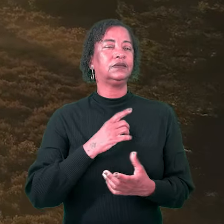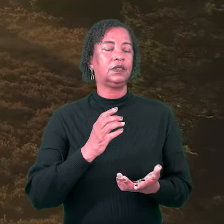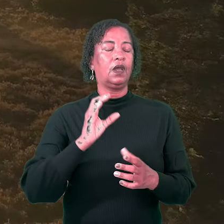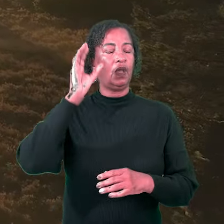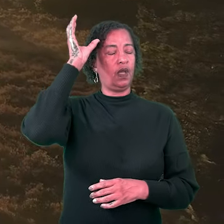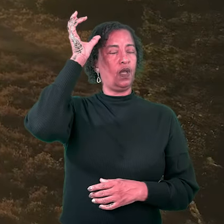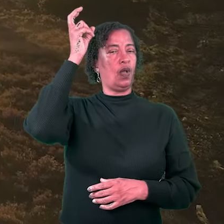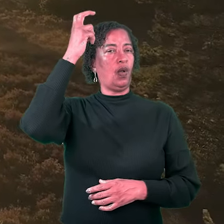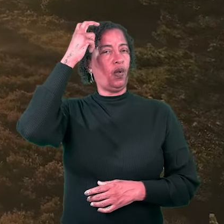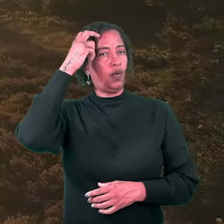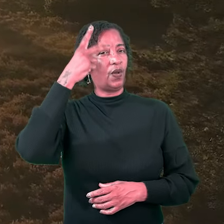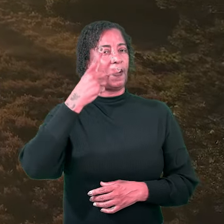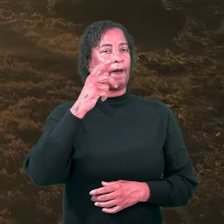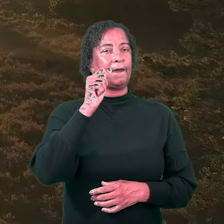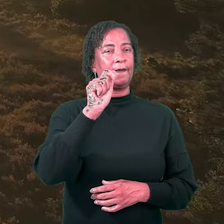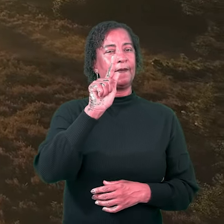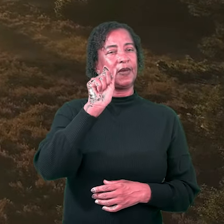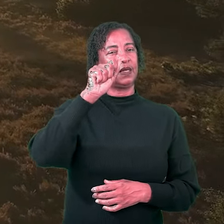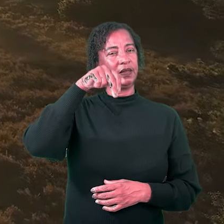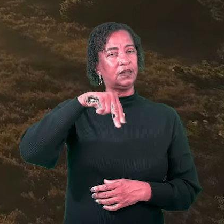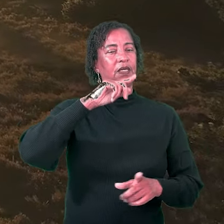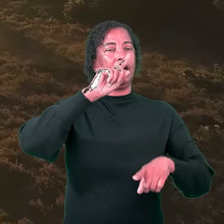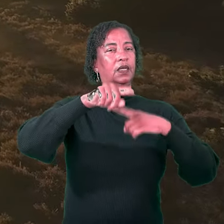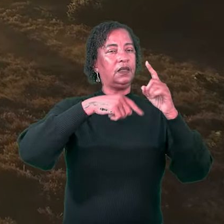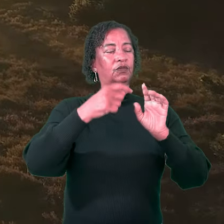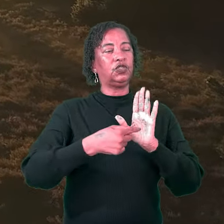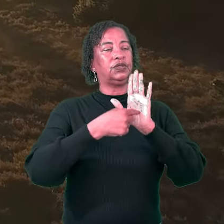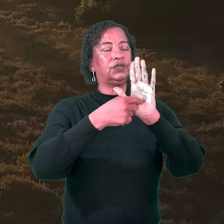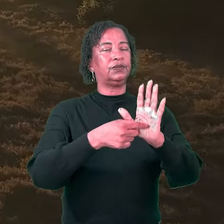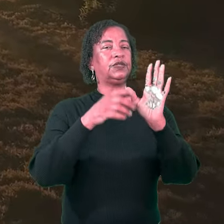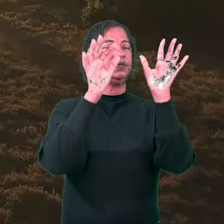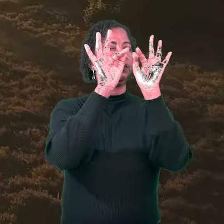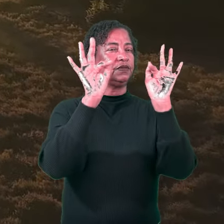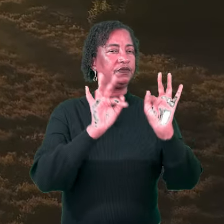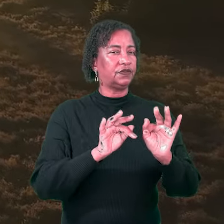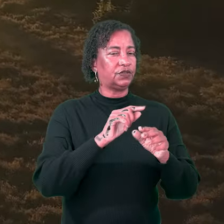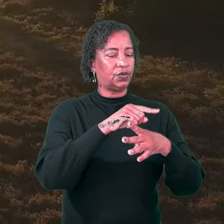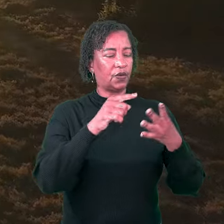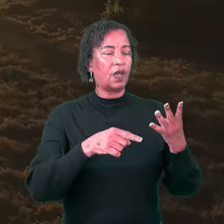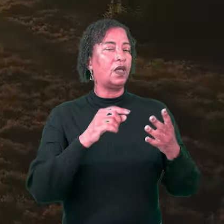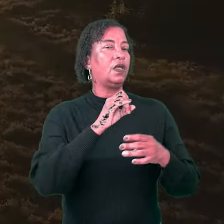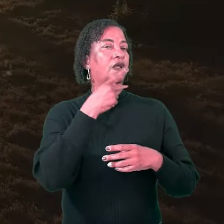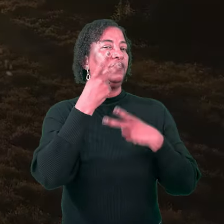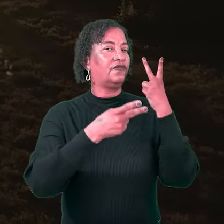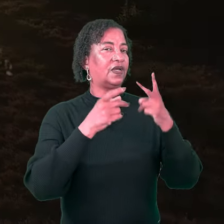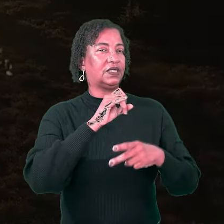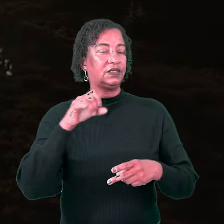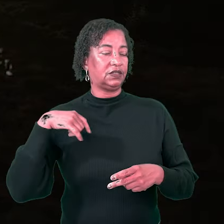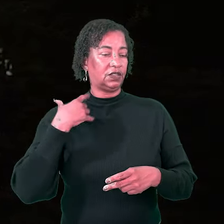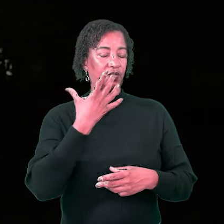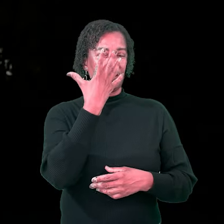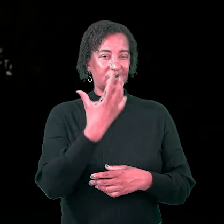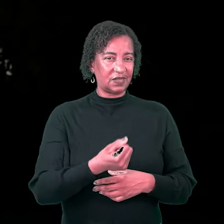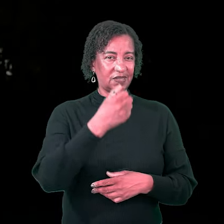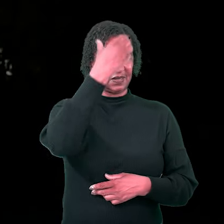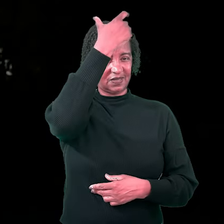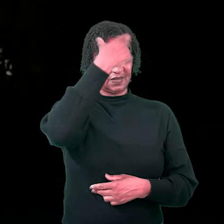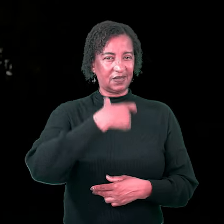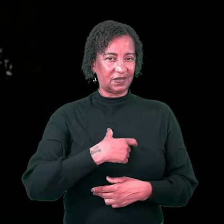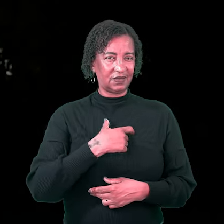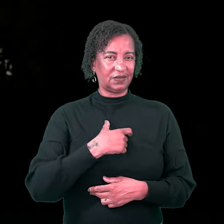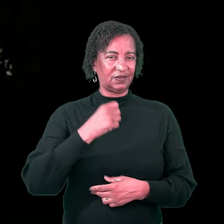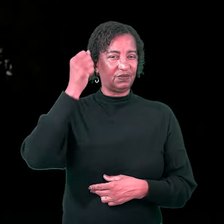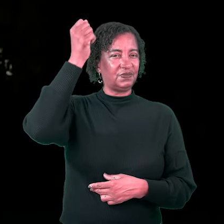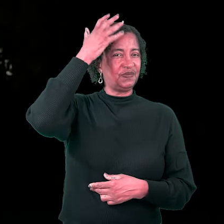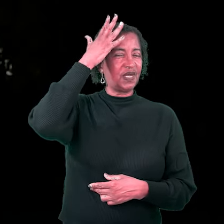Depois de apresentar as bem-aventuranças, Jesus disse que, se possuirmos essas características pela graça de